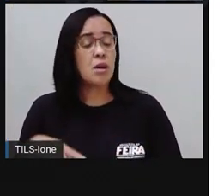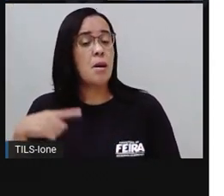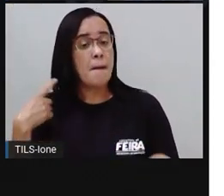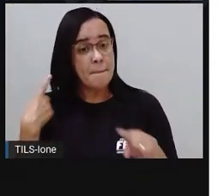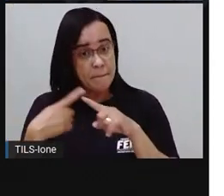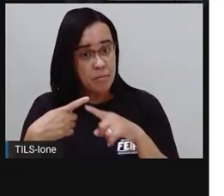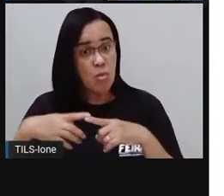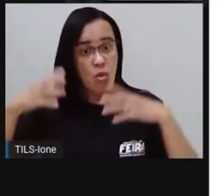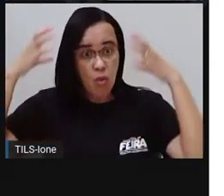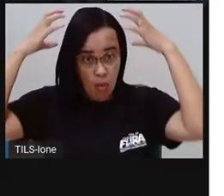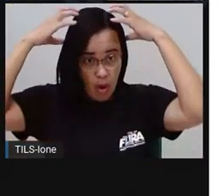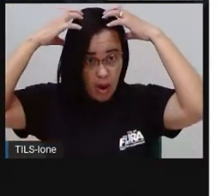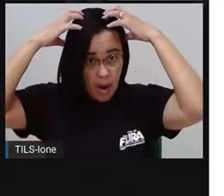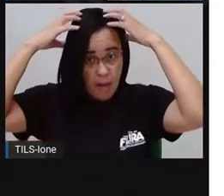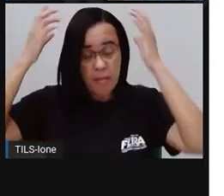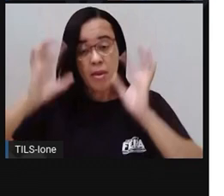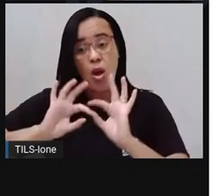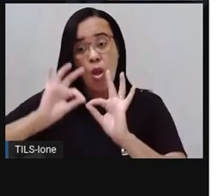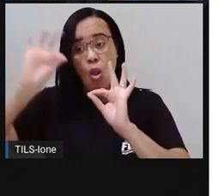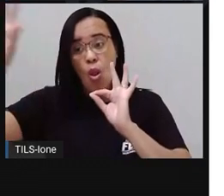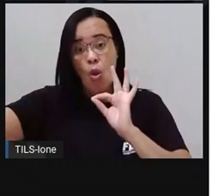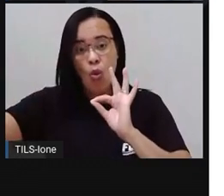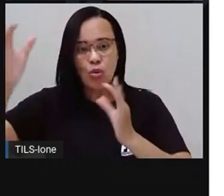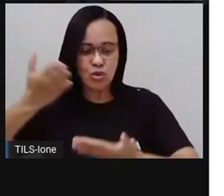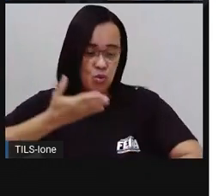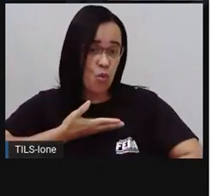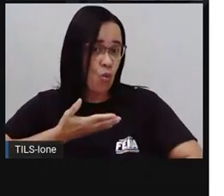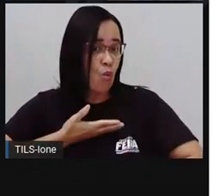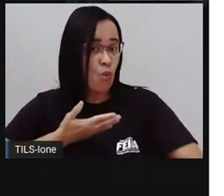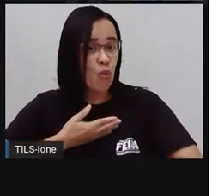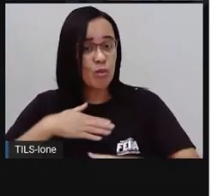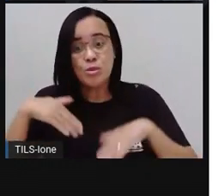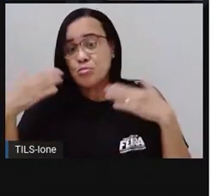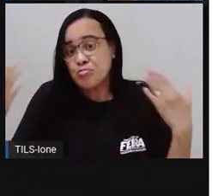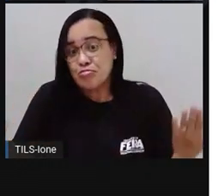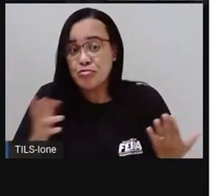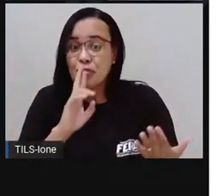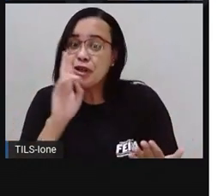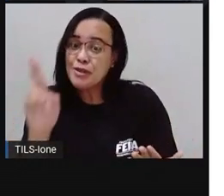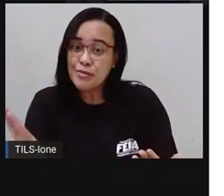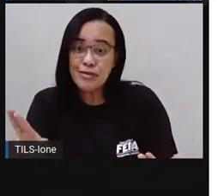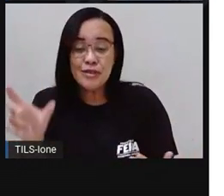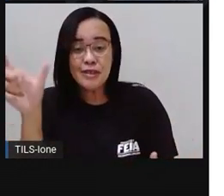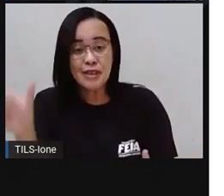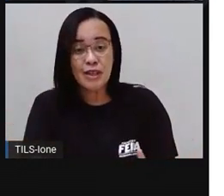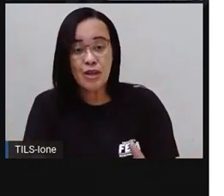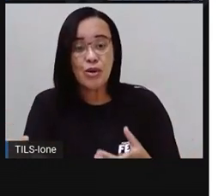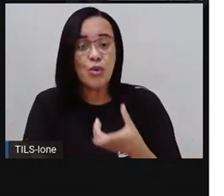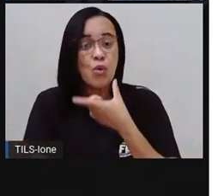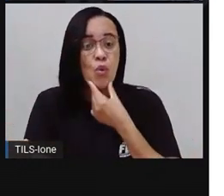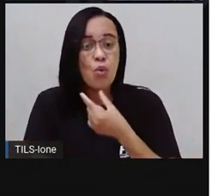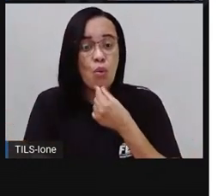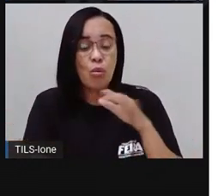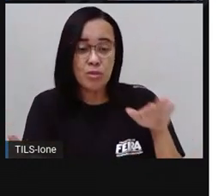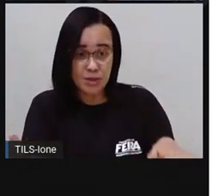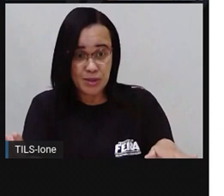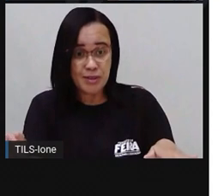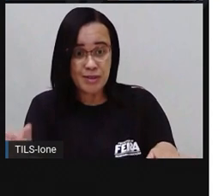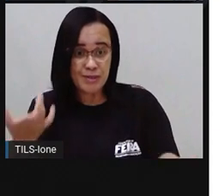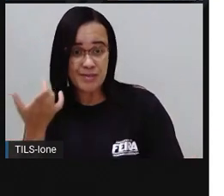muito longe de seu corpo, falou Theo. Ganhei? Posso atravessar de graça hoje?